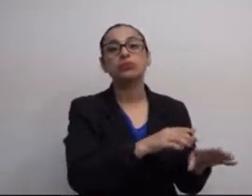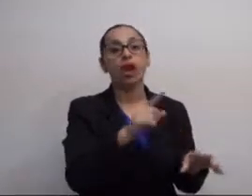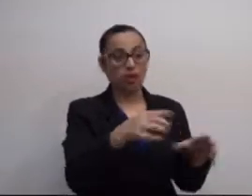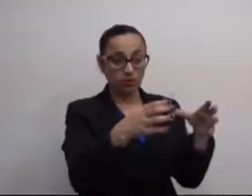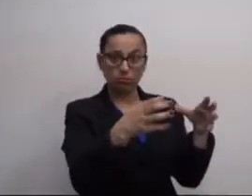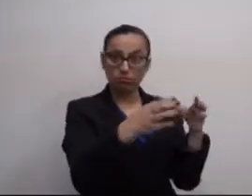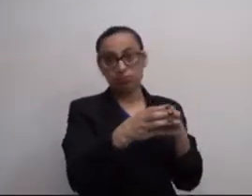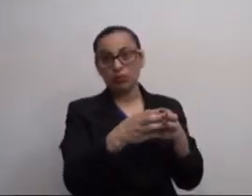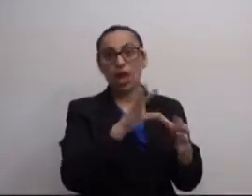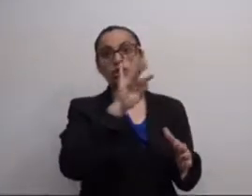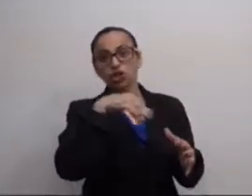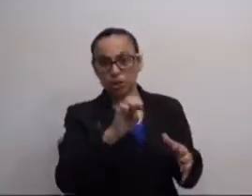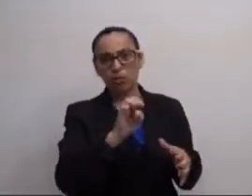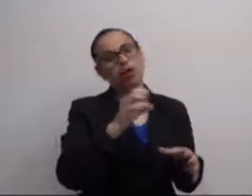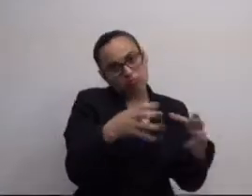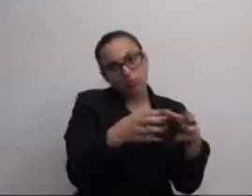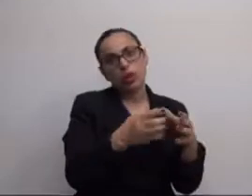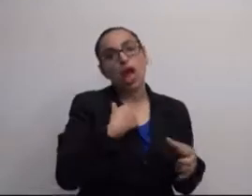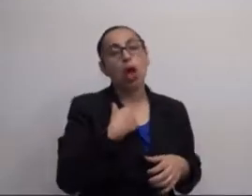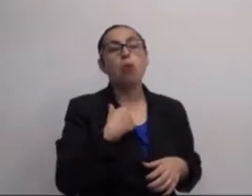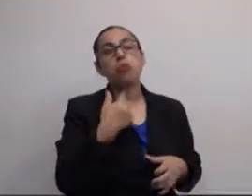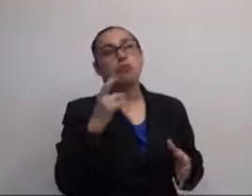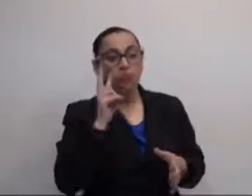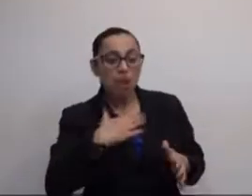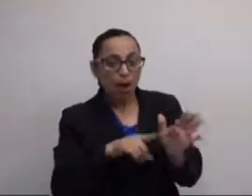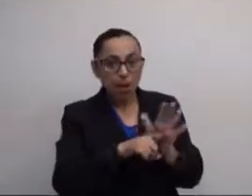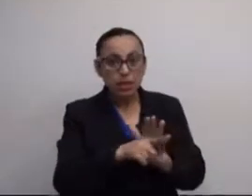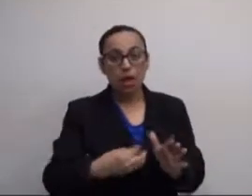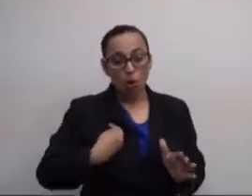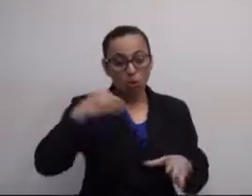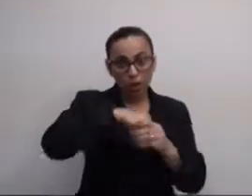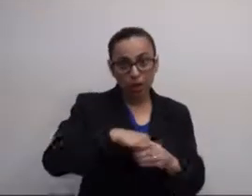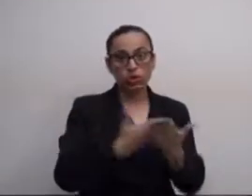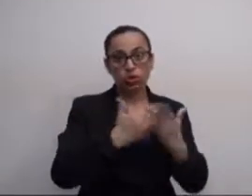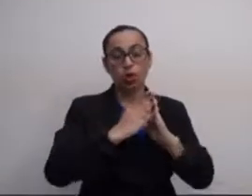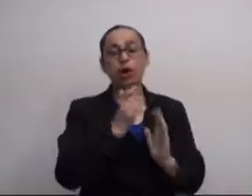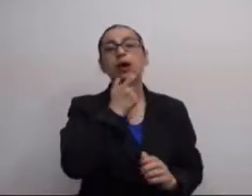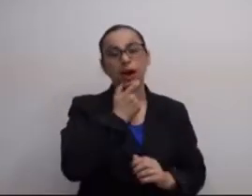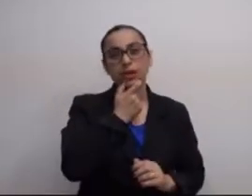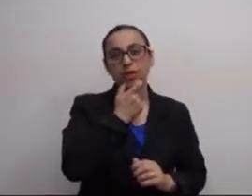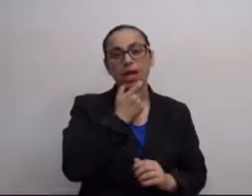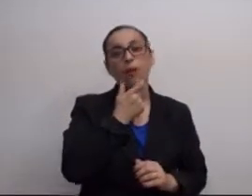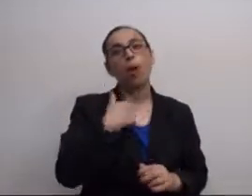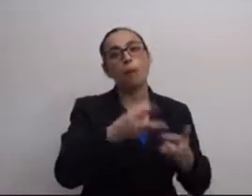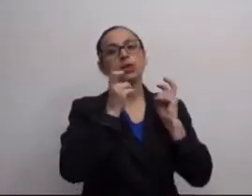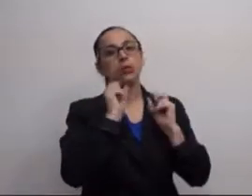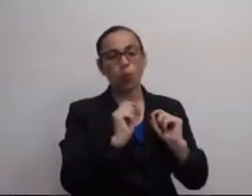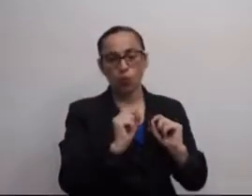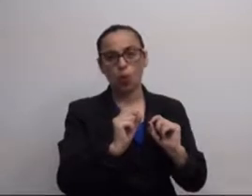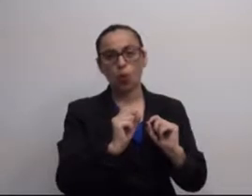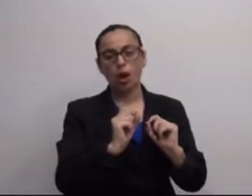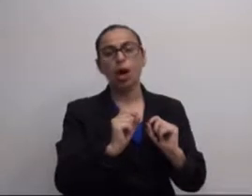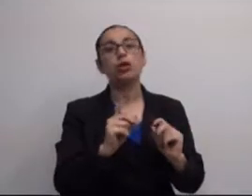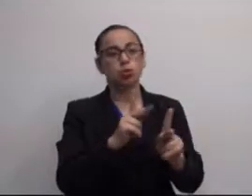para aquele time de especialistas? Esse time, gente, eu vi pela minha pesquisa, estando dentro de